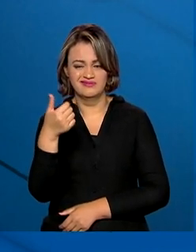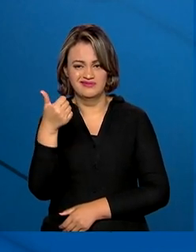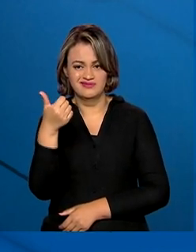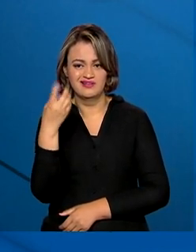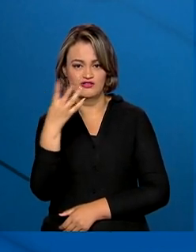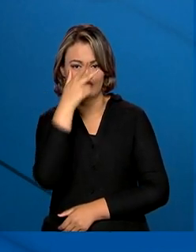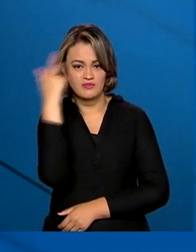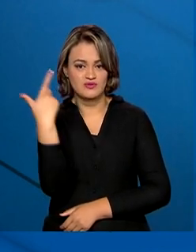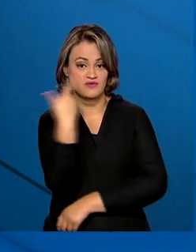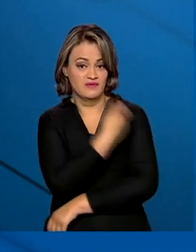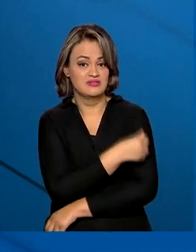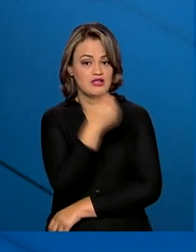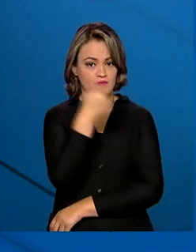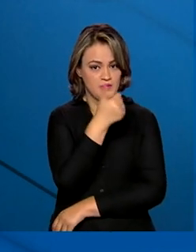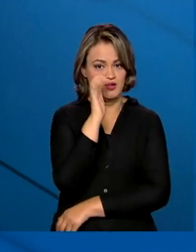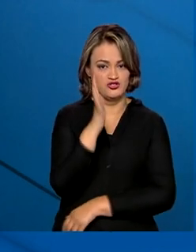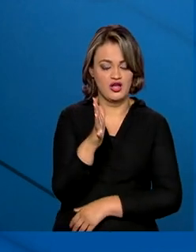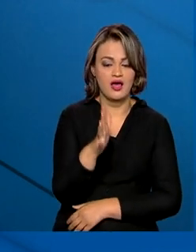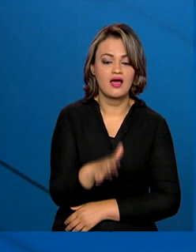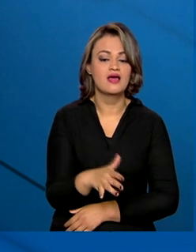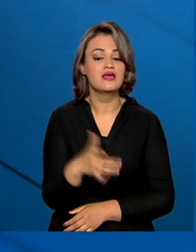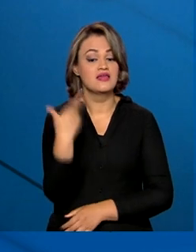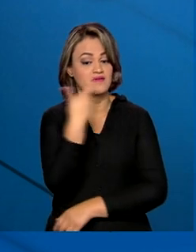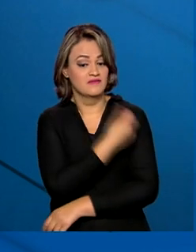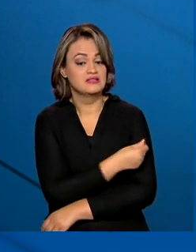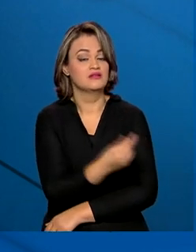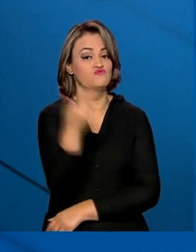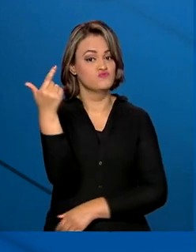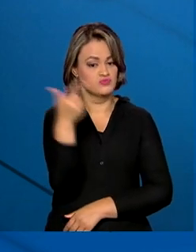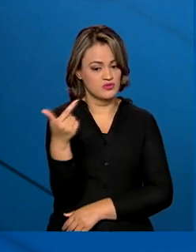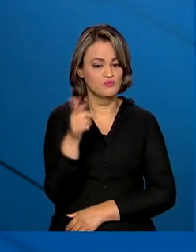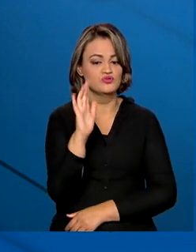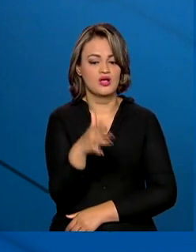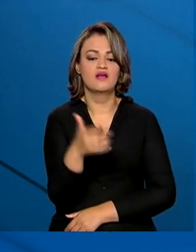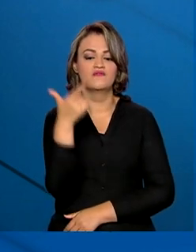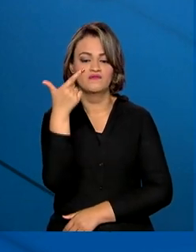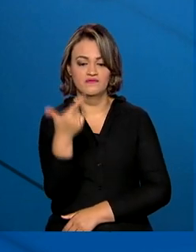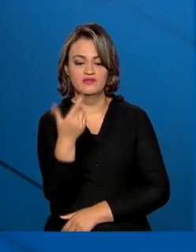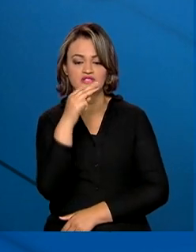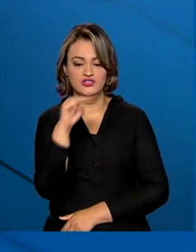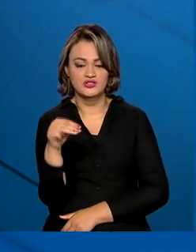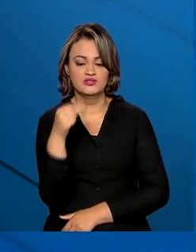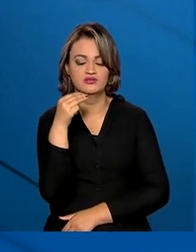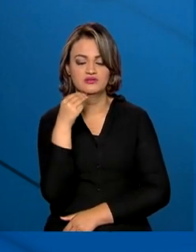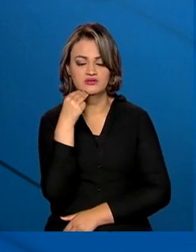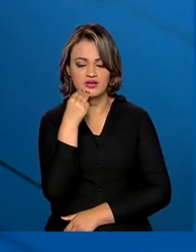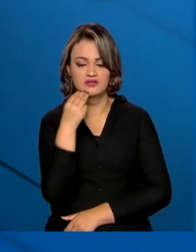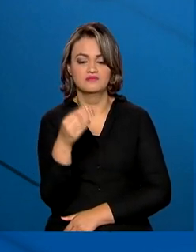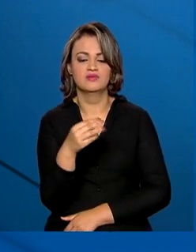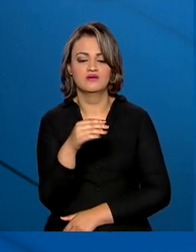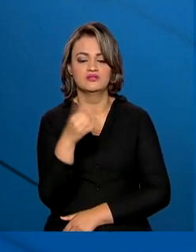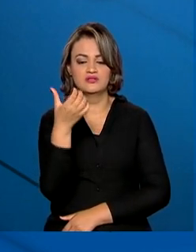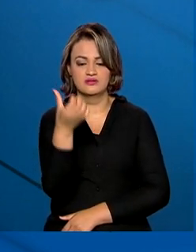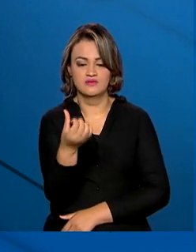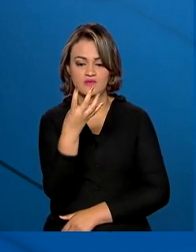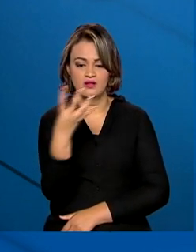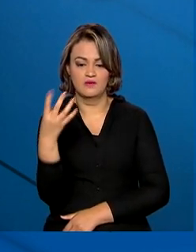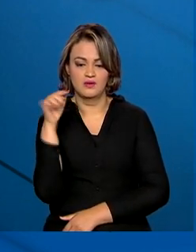vacinadas com a primeira dose e vacinadas com a segunda dose, as duas doses, 23 milhões